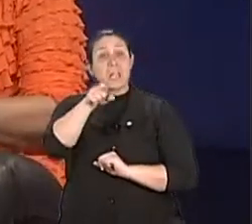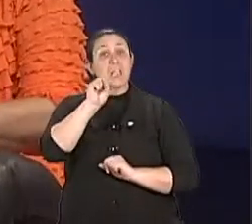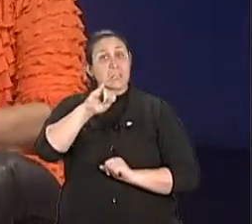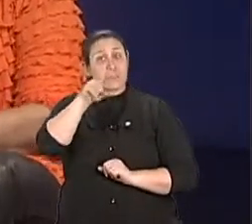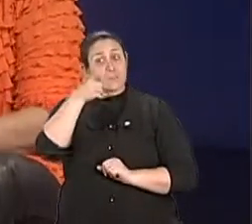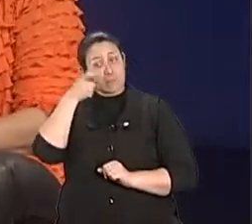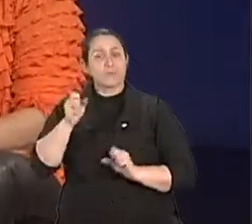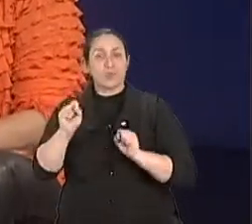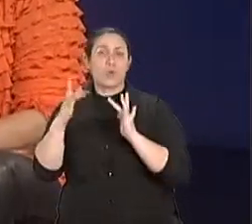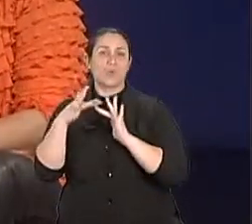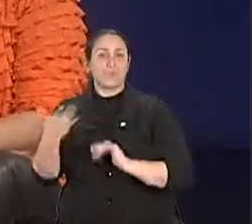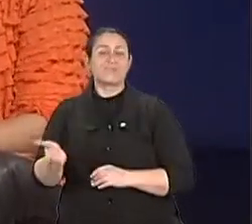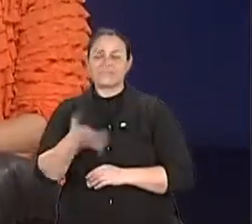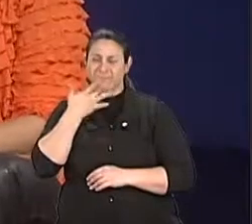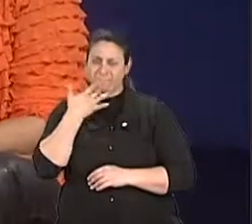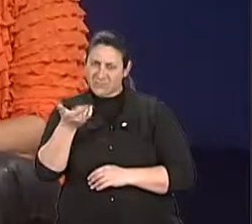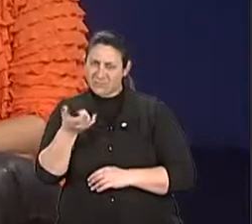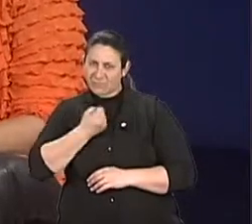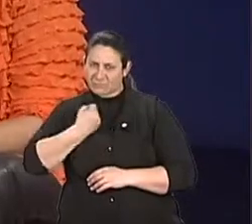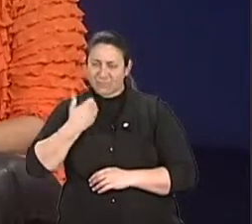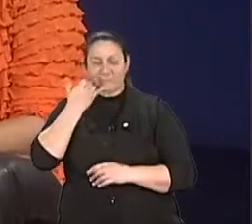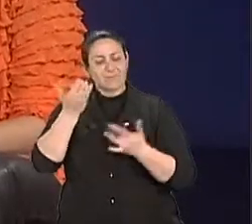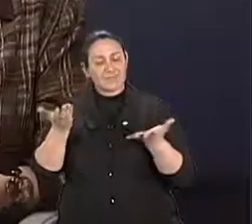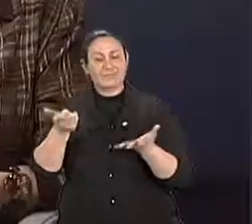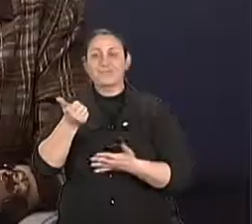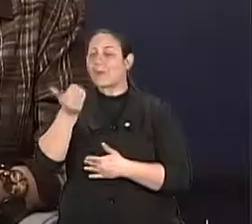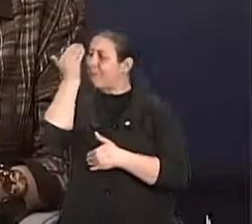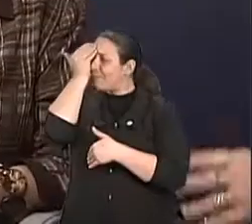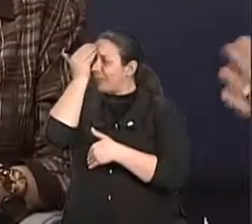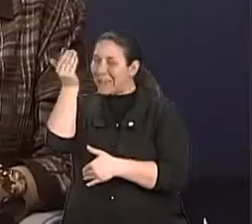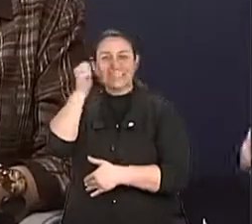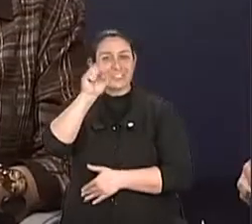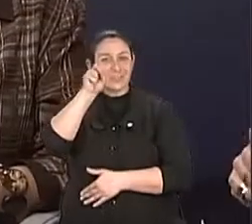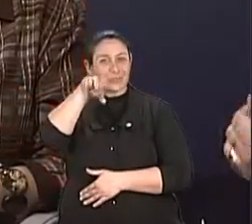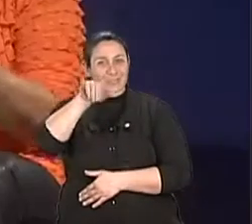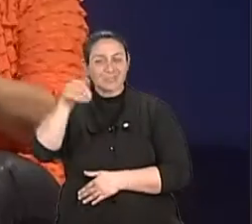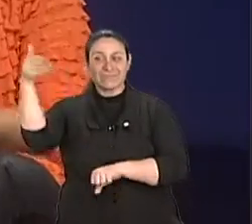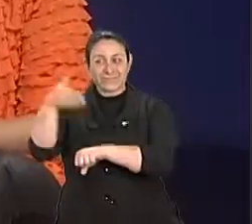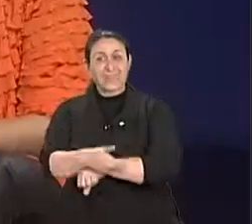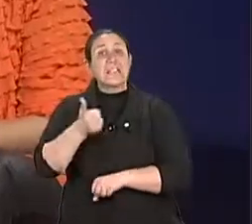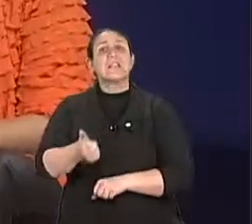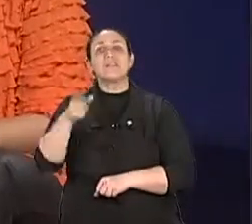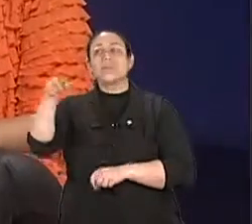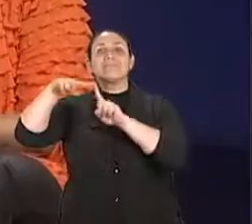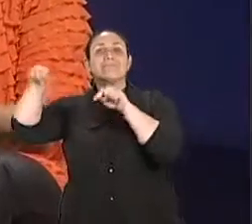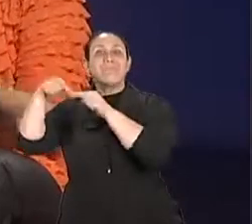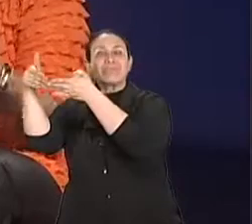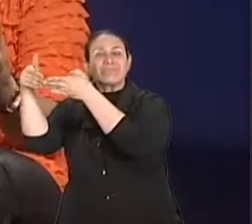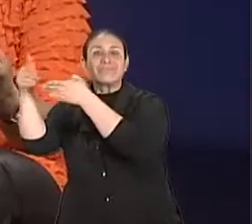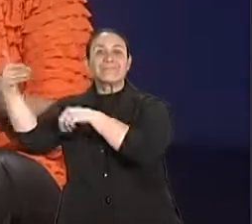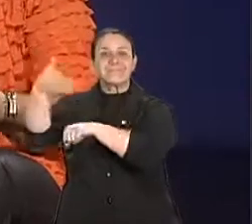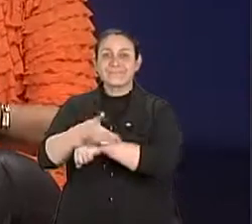-500-200. Fácil, né? Sônia, muito obrigada por este espaço, por tu deixar o consultório, estar aqui na TV com a gente.